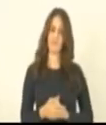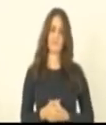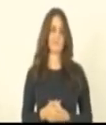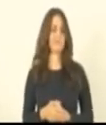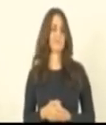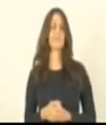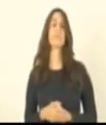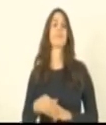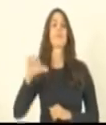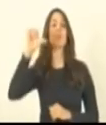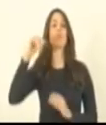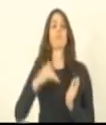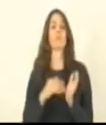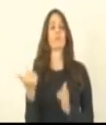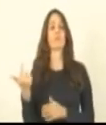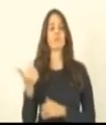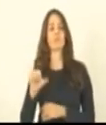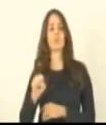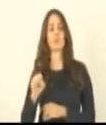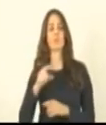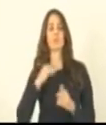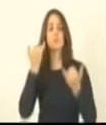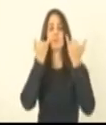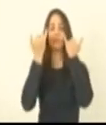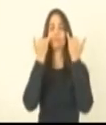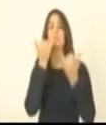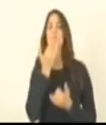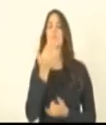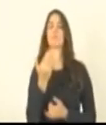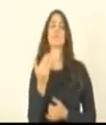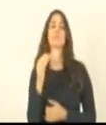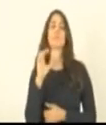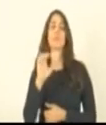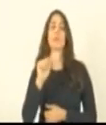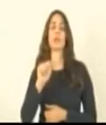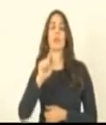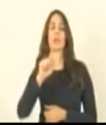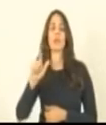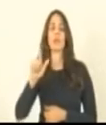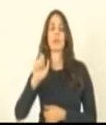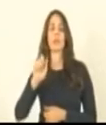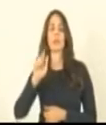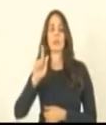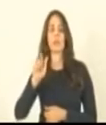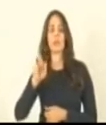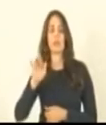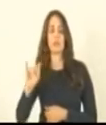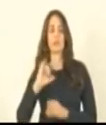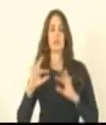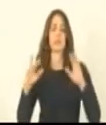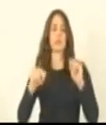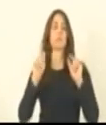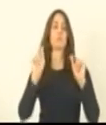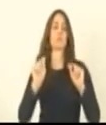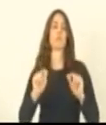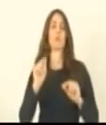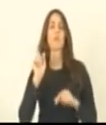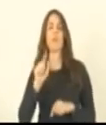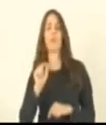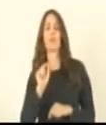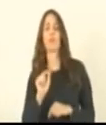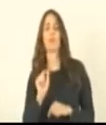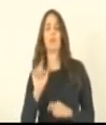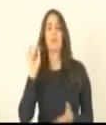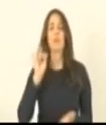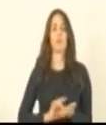Do item 9 ao 18, o trato de requerimento de informações oficiais do deputado Calegari, capitão Assunção, despacho único para todos os itens